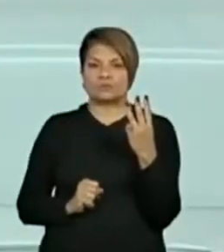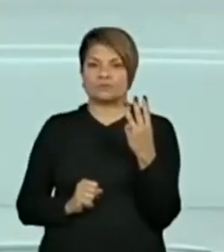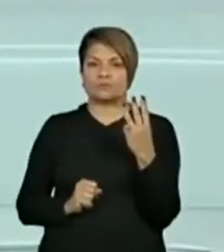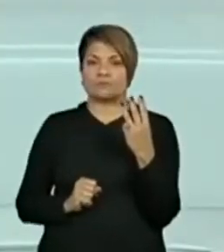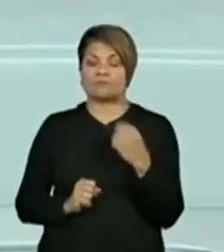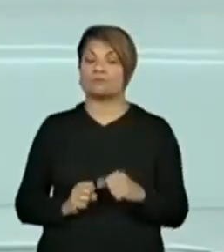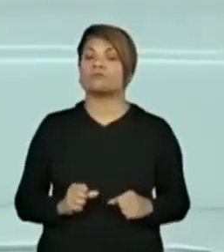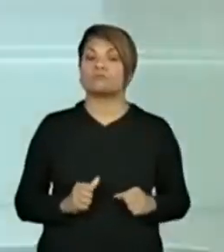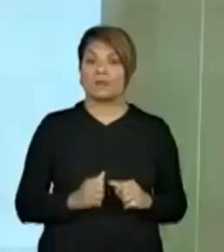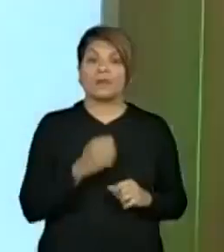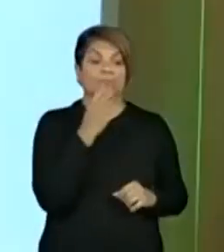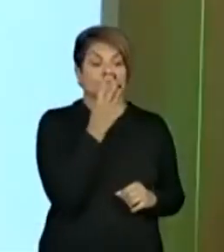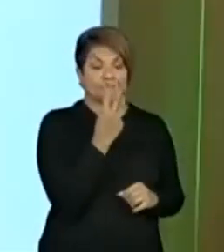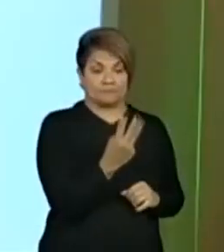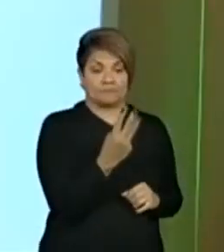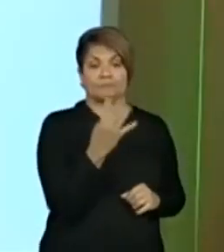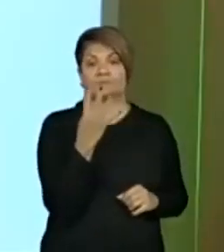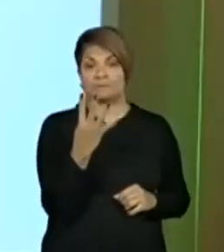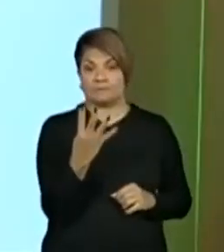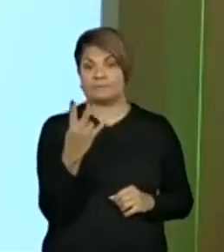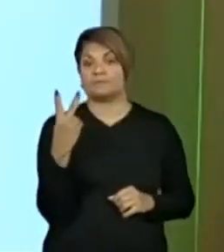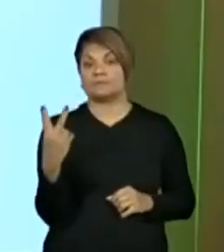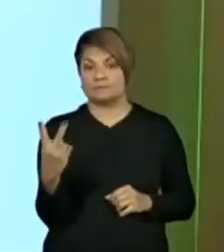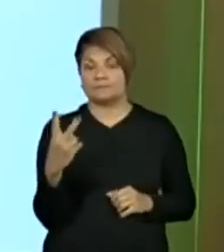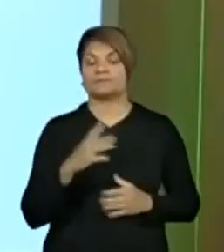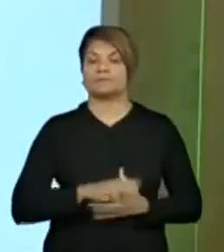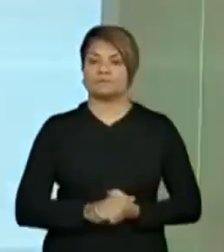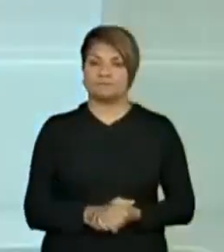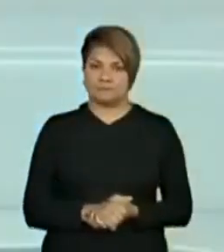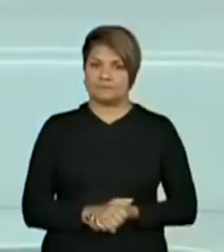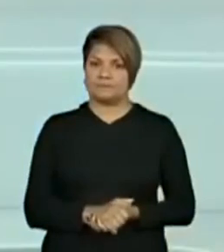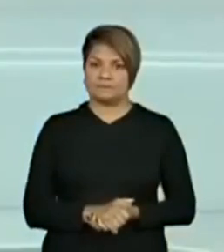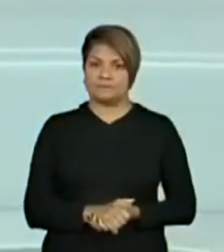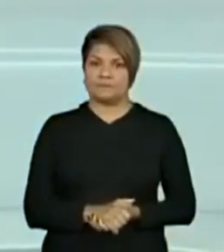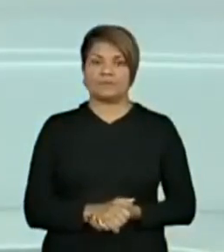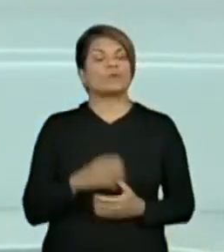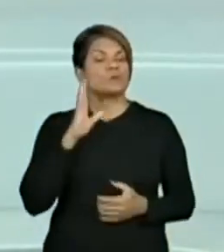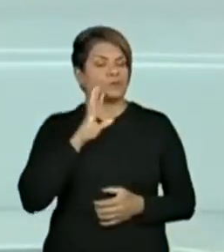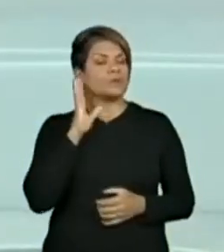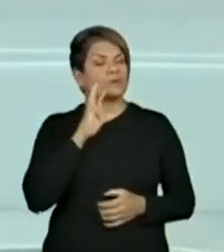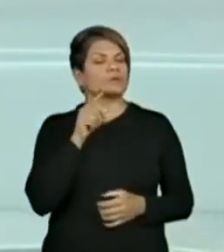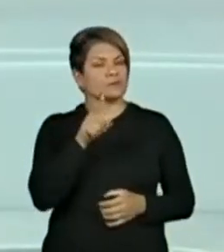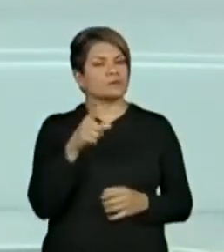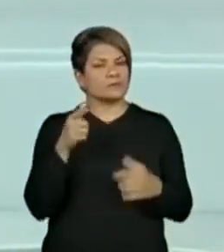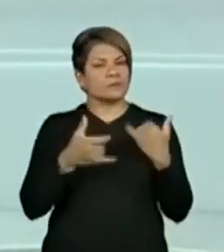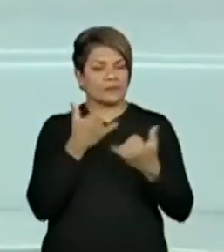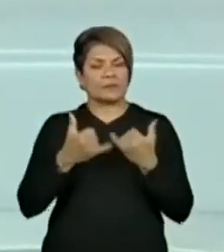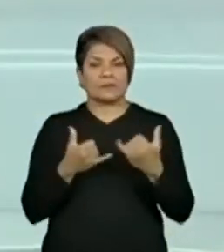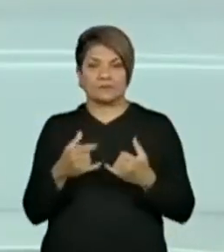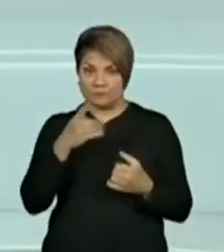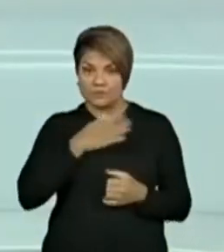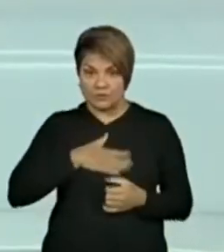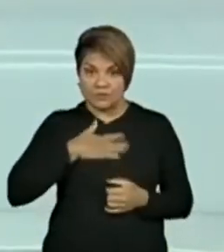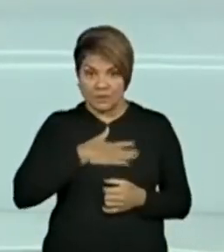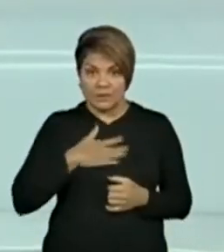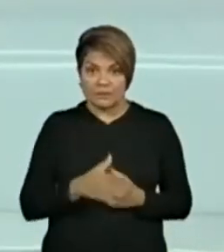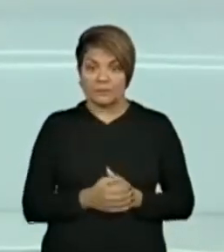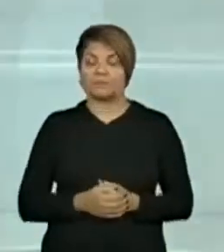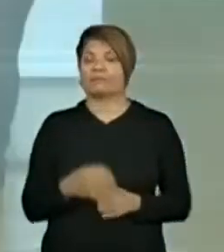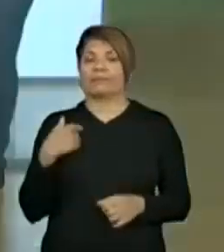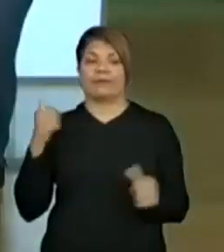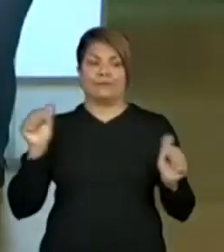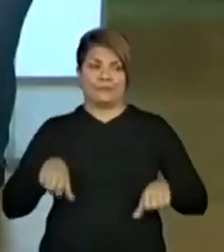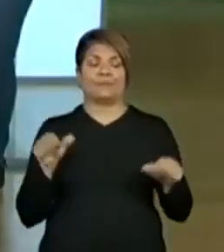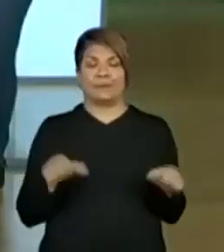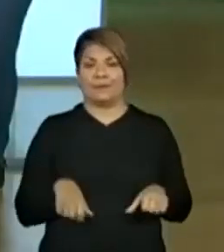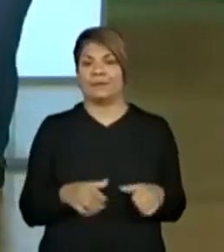Que número eu formei? 342. Muito legal essa brincadeira, né? Vocês gostaram? Nossa, e eu ia me dar mal, Prô, porque eu ia